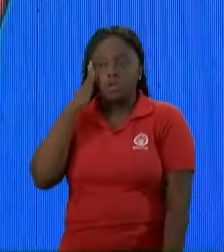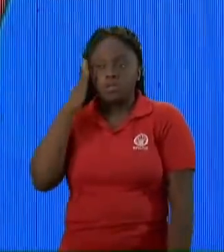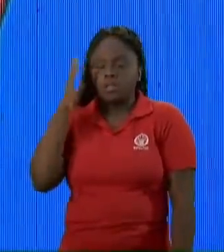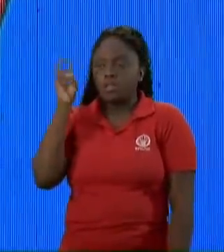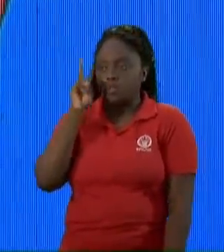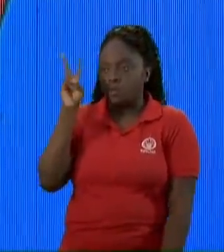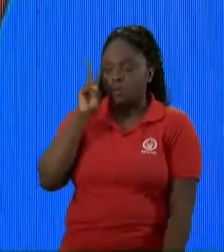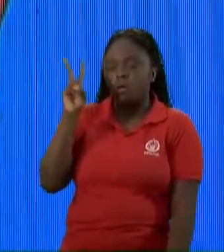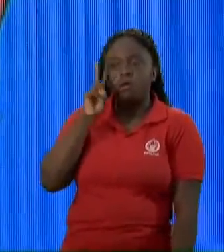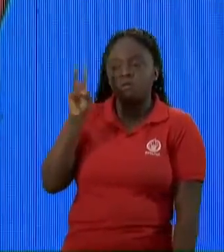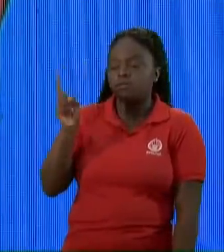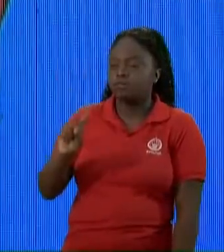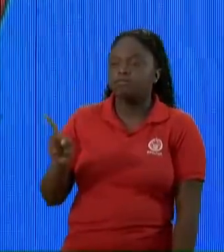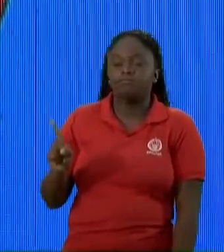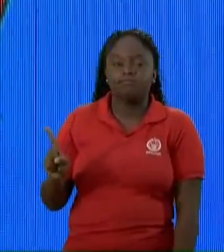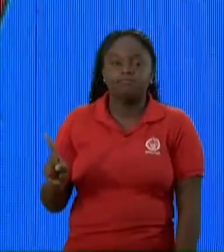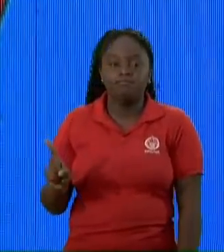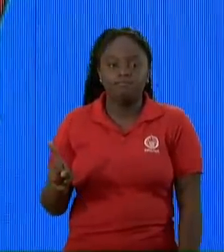toda a história Não foi